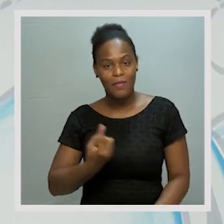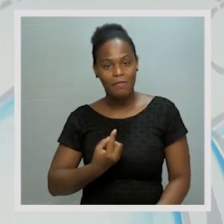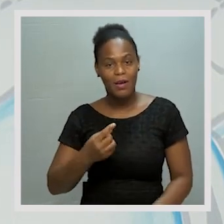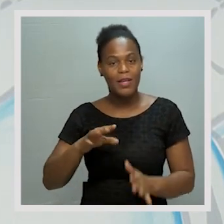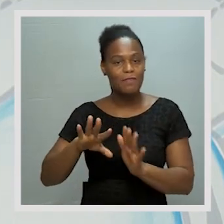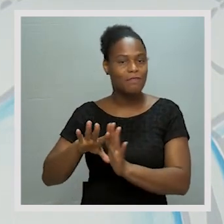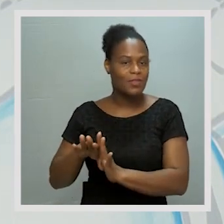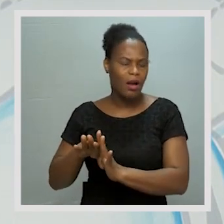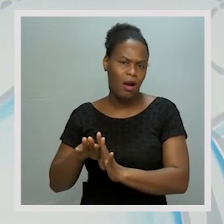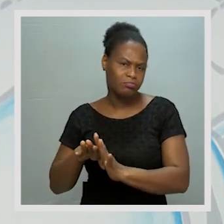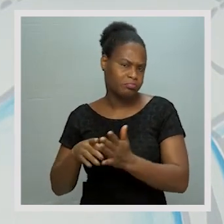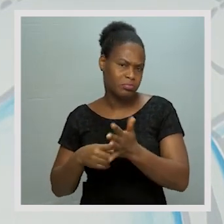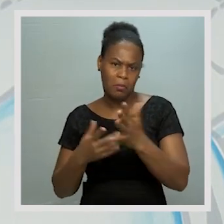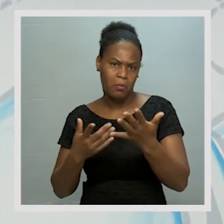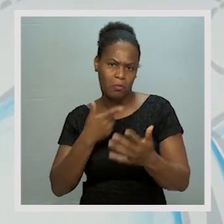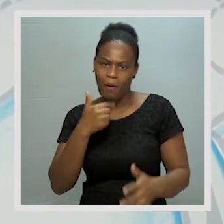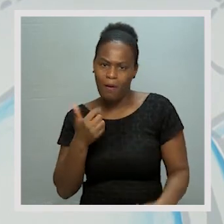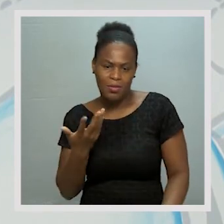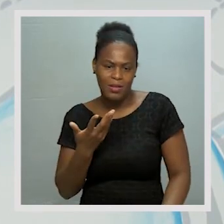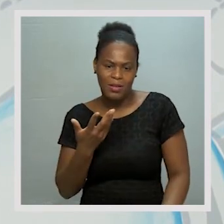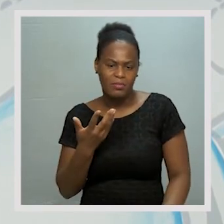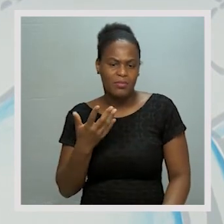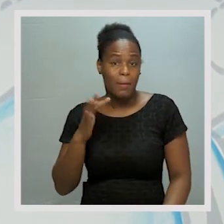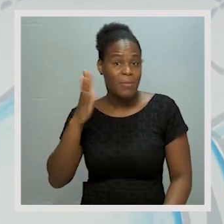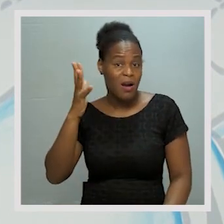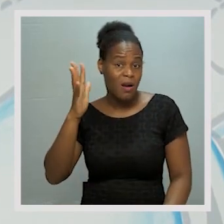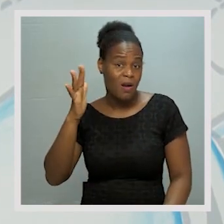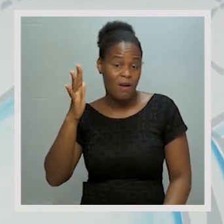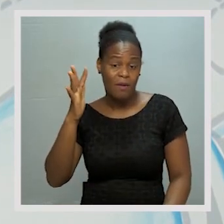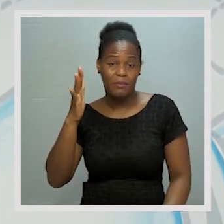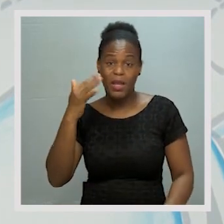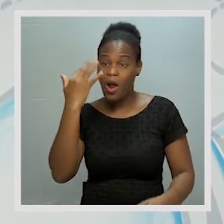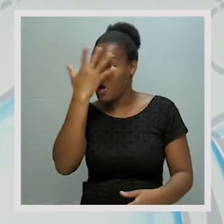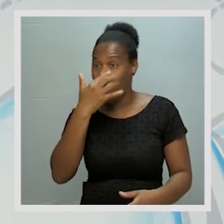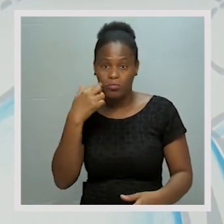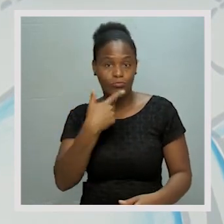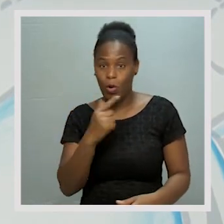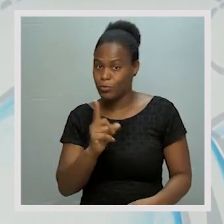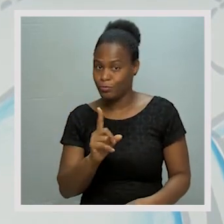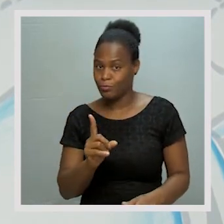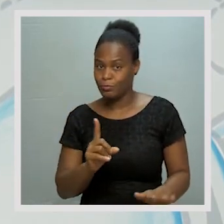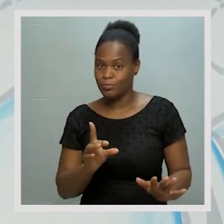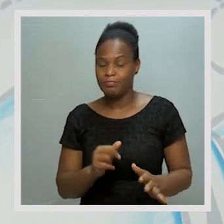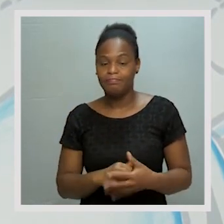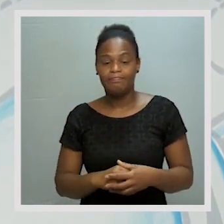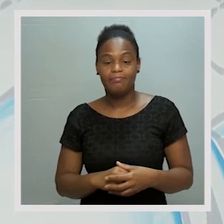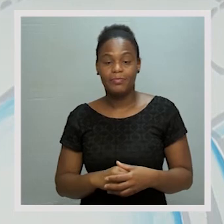devemos evitar colocar ou levar a mão à cara.